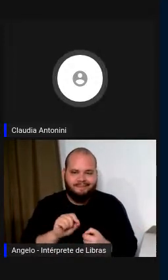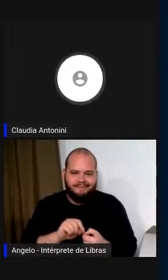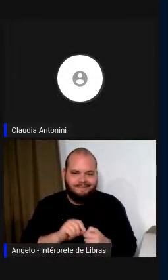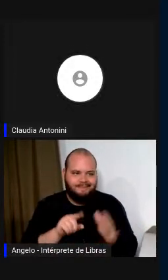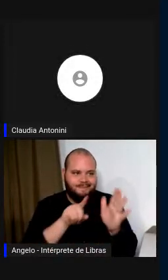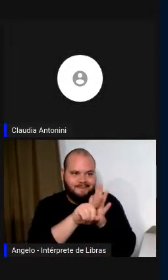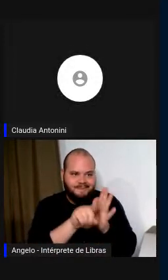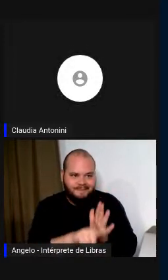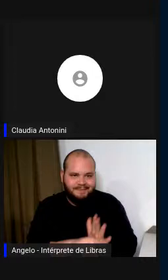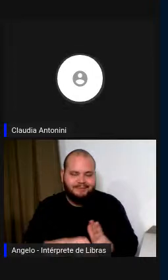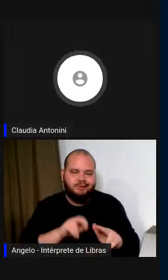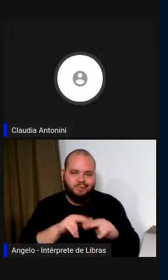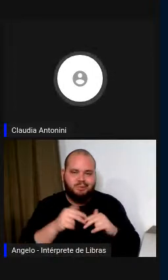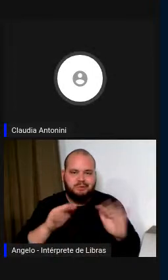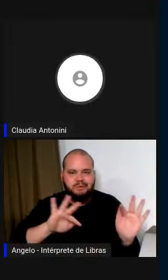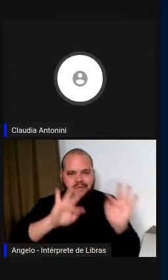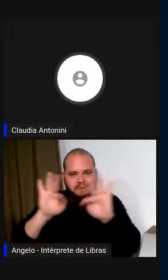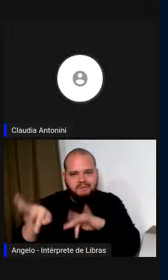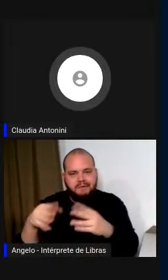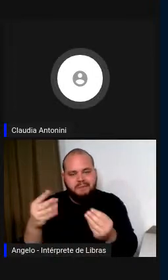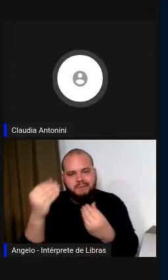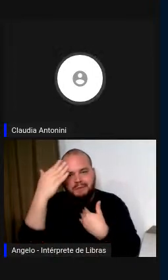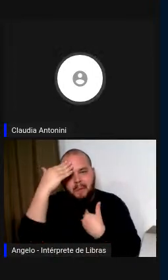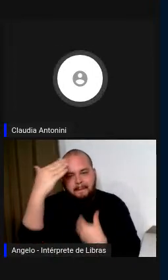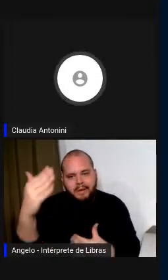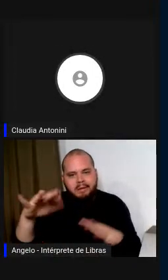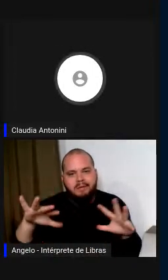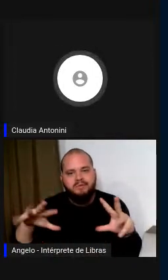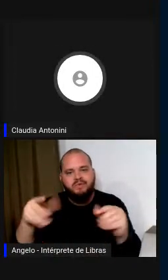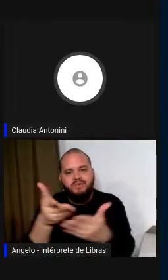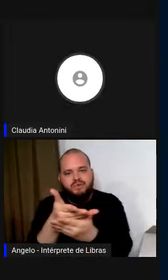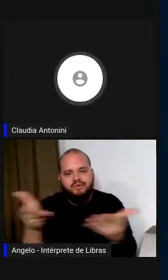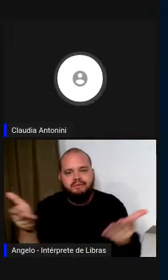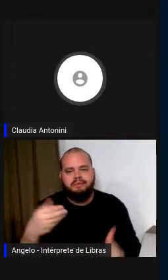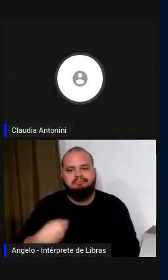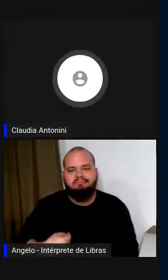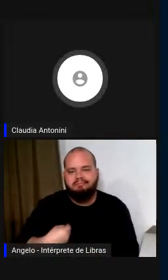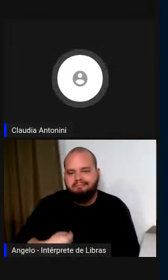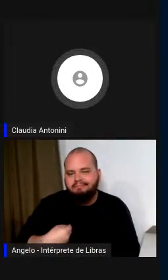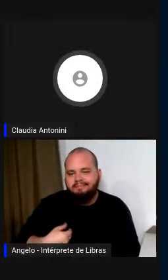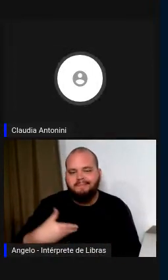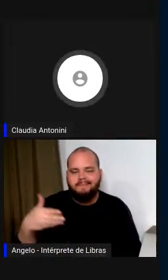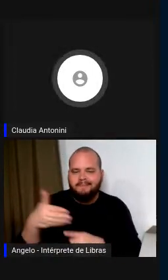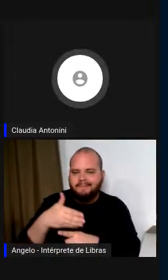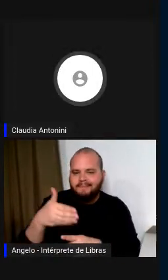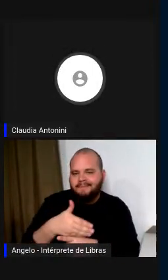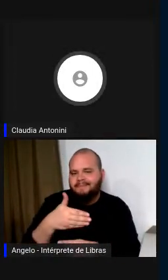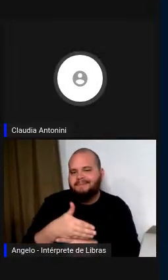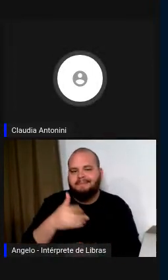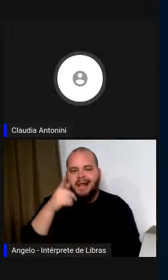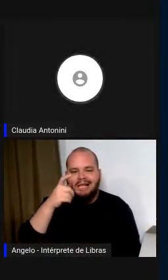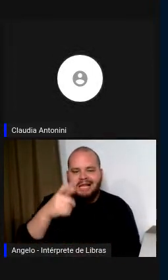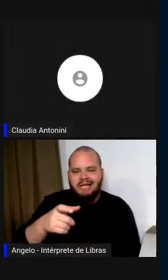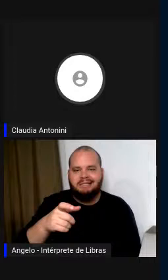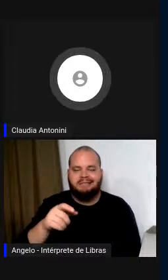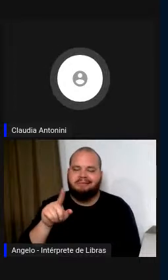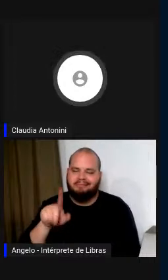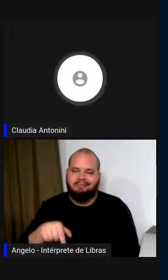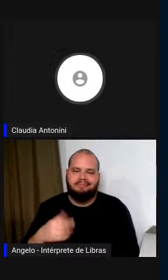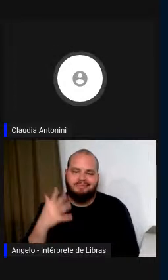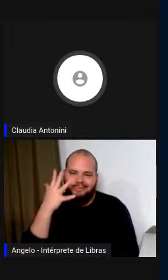fim, obrigada a todos pela calorosa participação e interesse, foi realmente